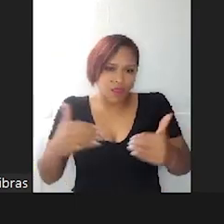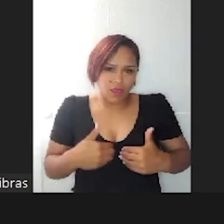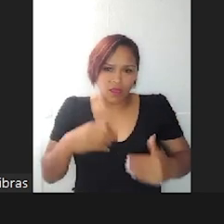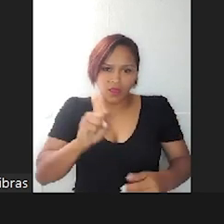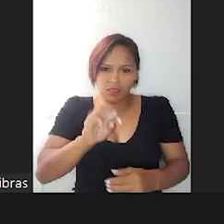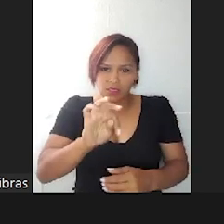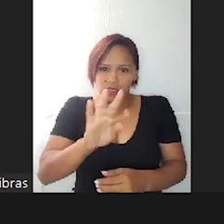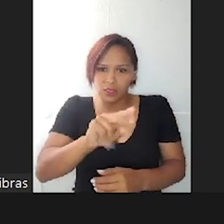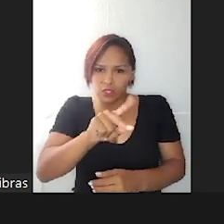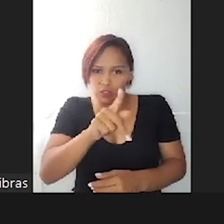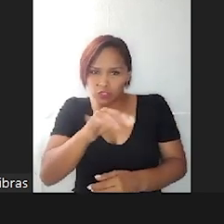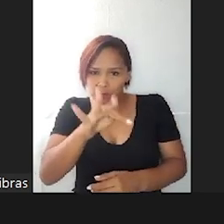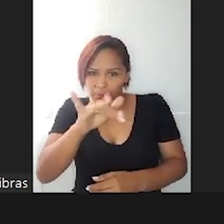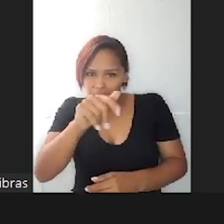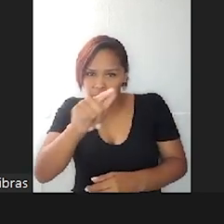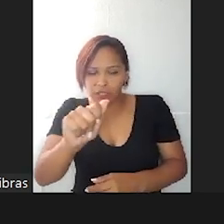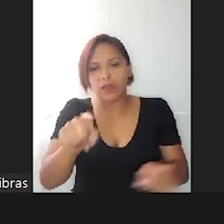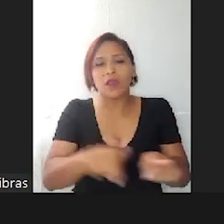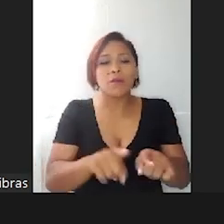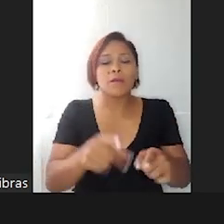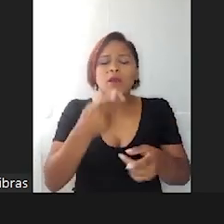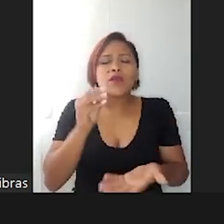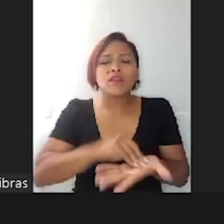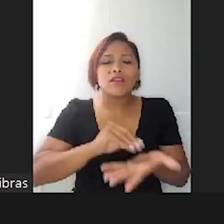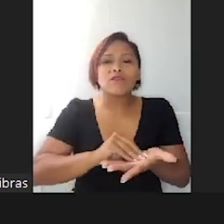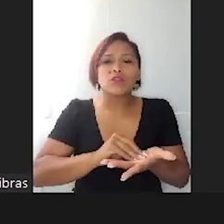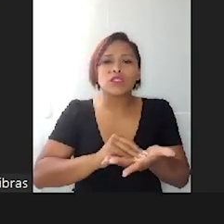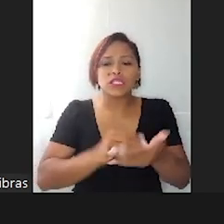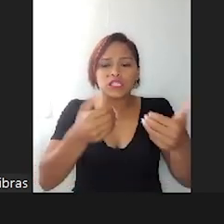deixando de dar pra ele é que ele não sai dessa estereotipia.